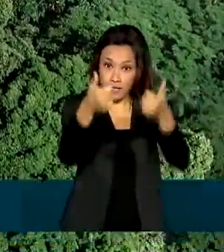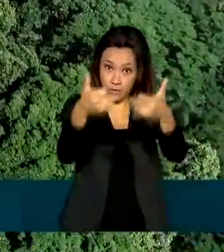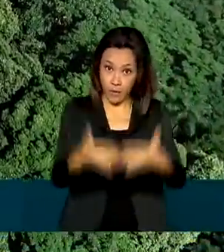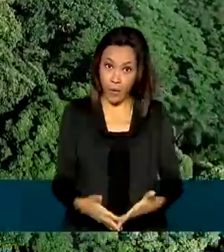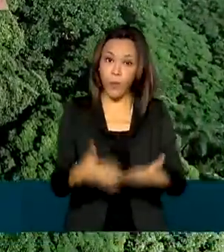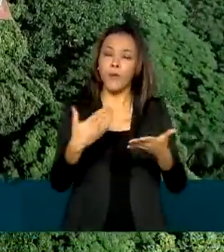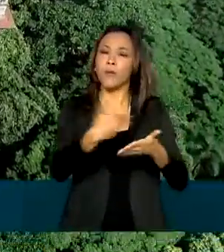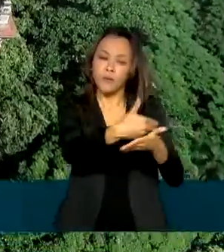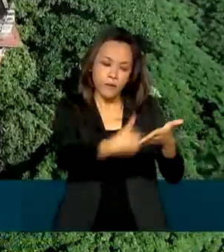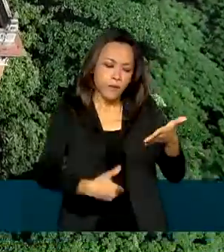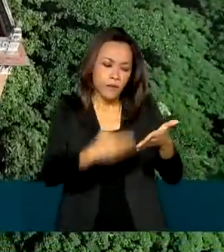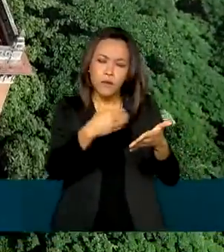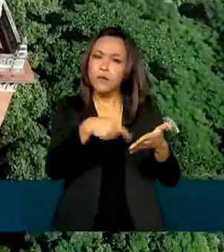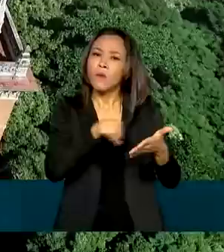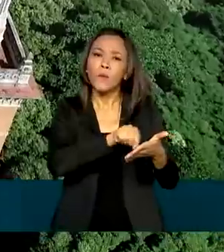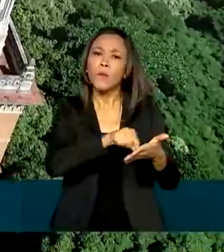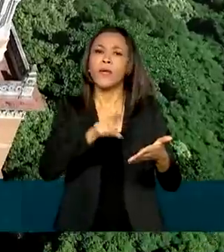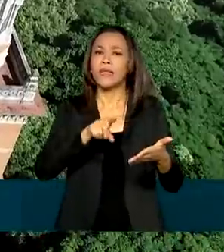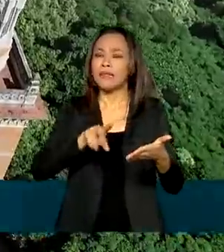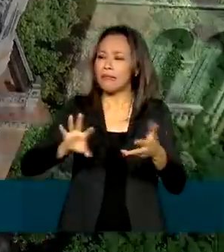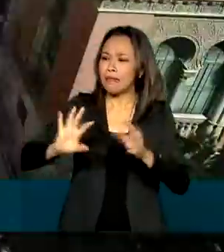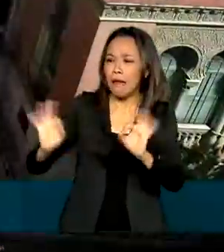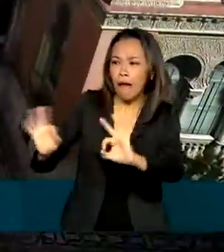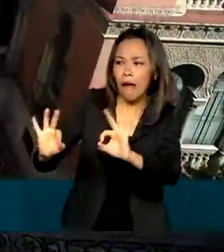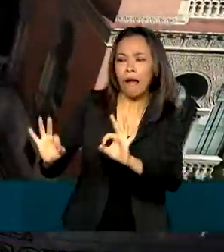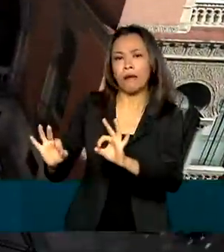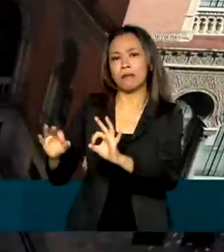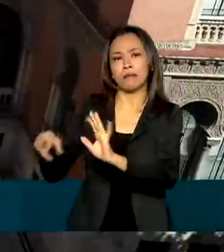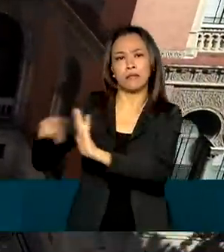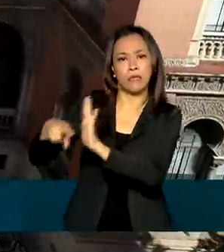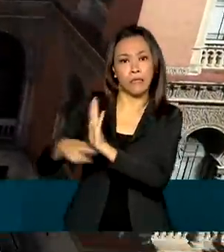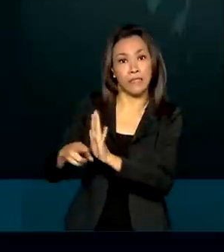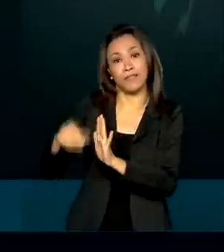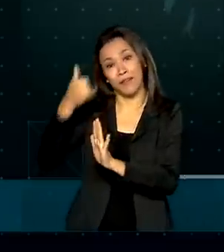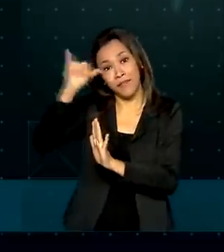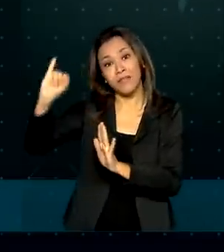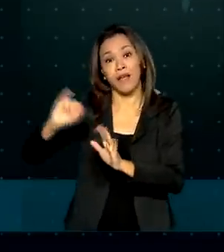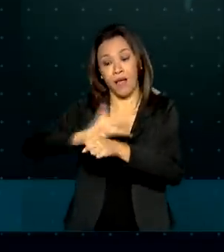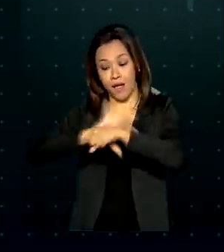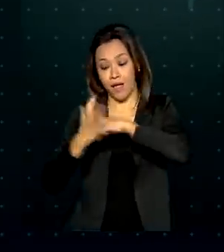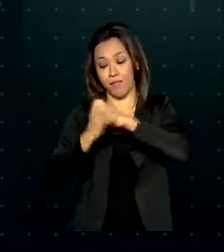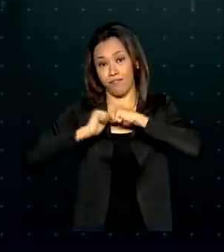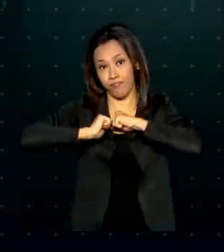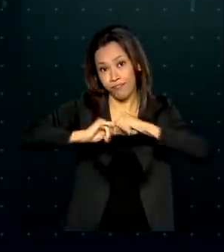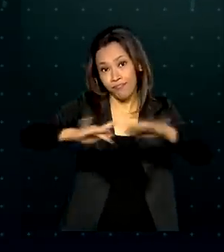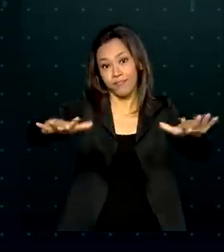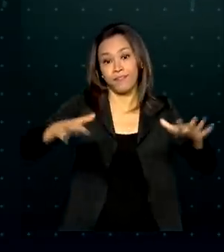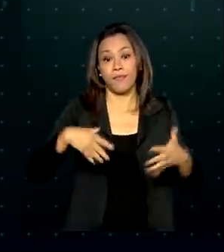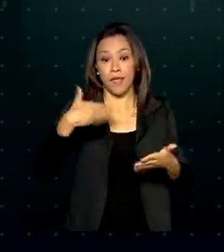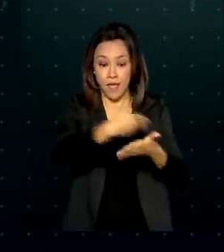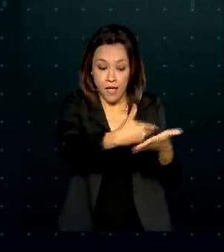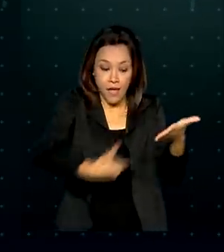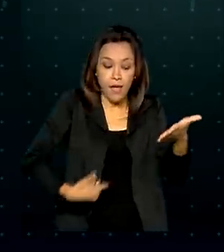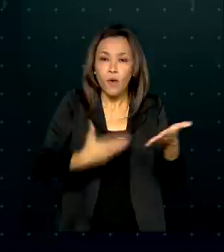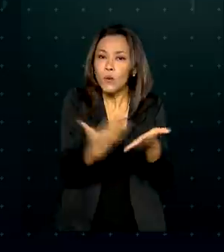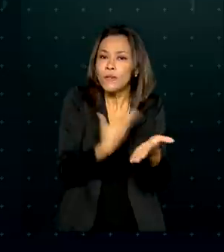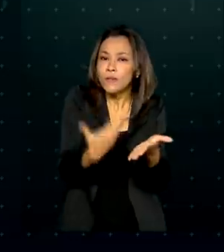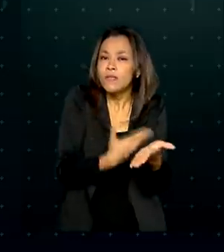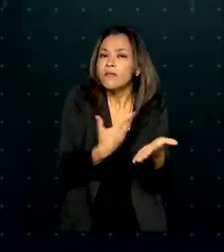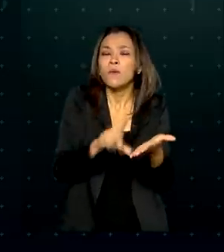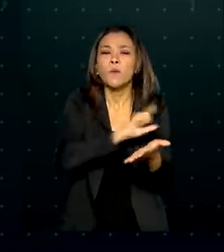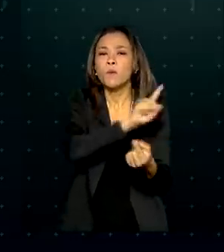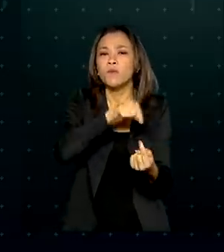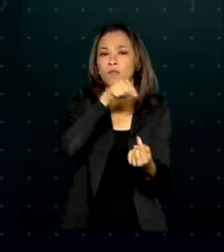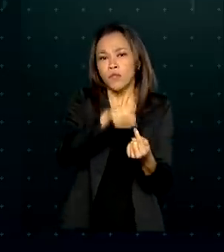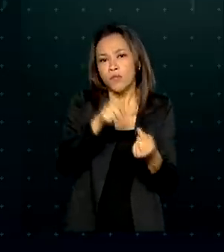medida é capaz de impedir totalmente a transmissão da Covid-19. As orientações da cartilha servem para